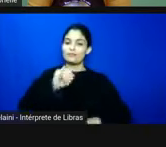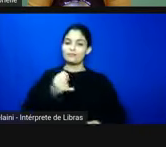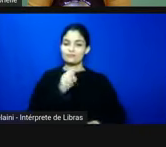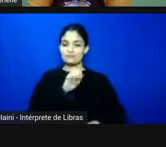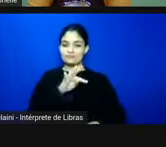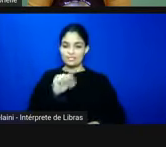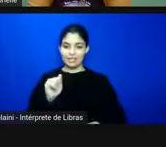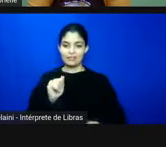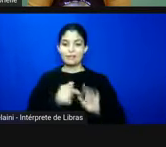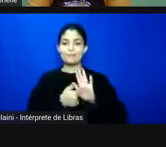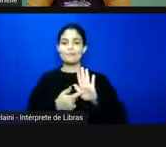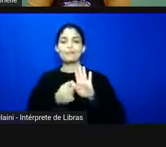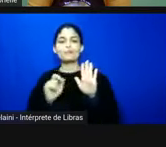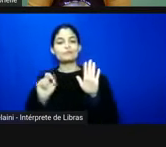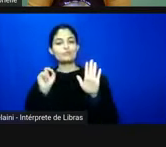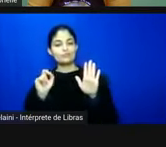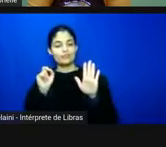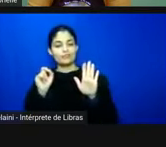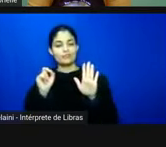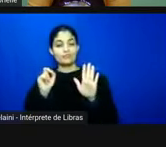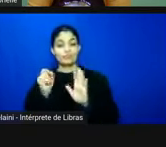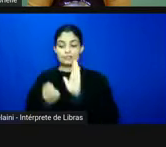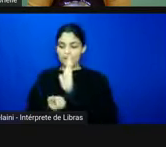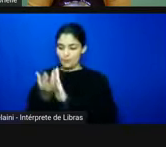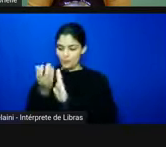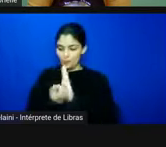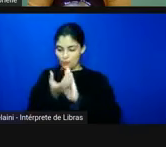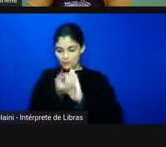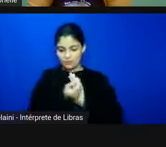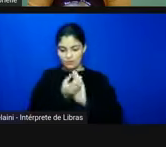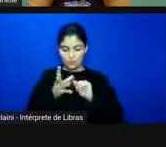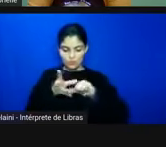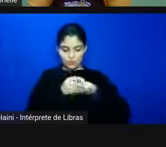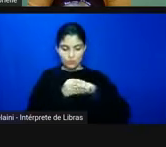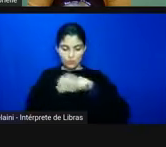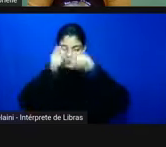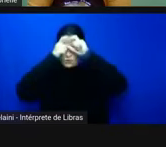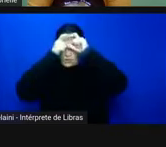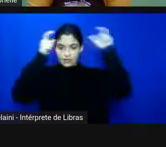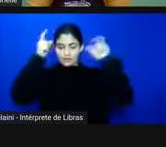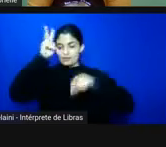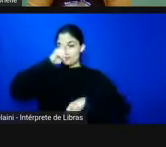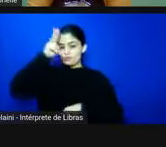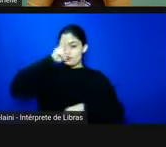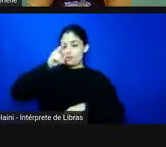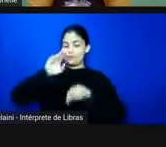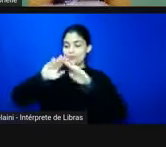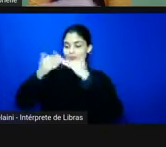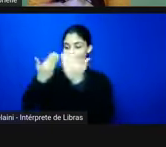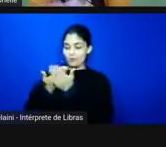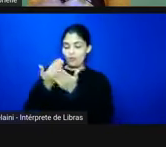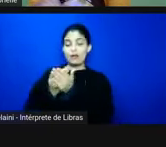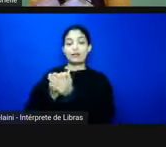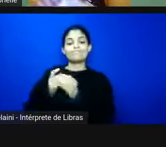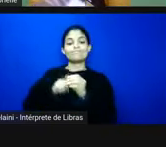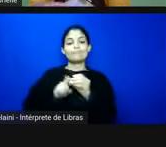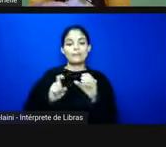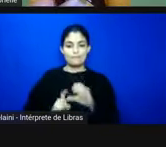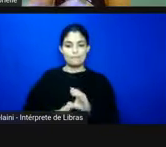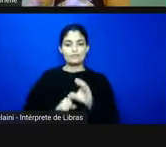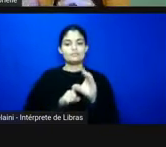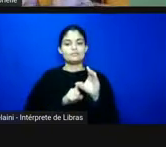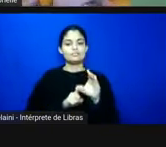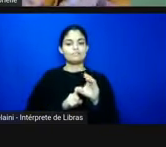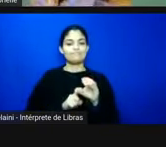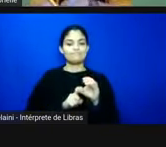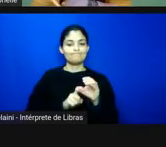a produção do conhecimento histórico escolar ela depende desse alto desafio constante